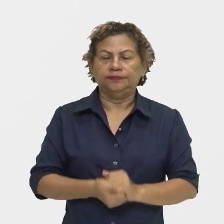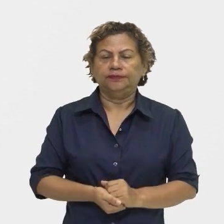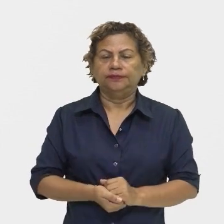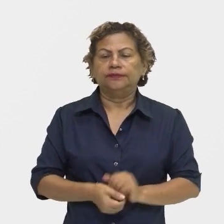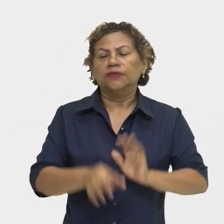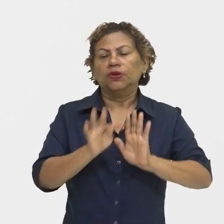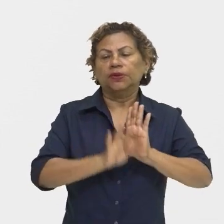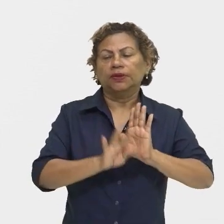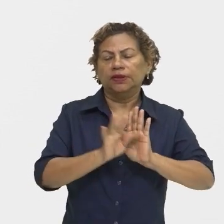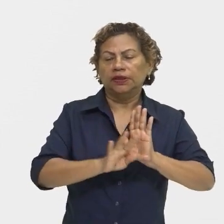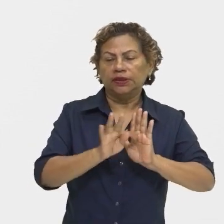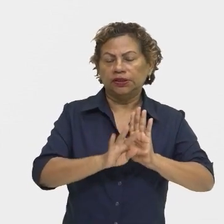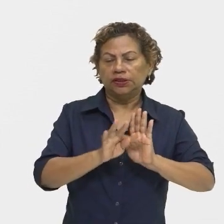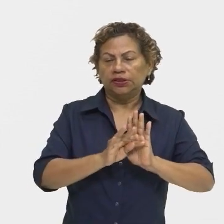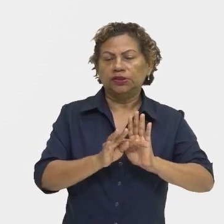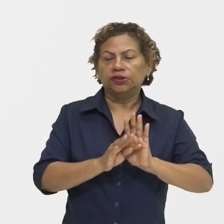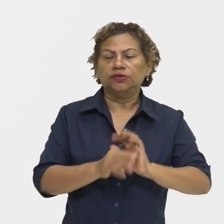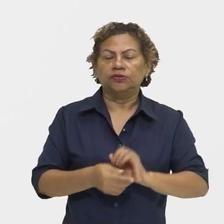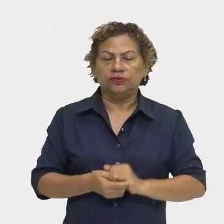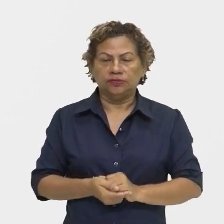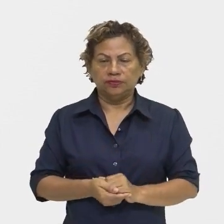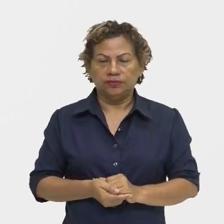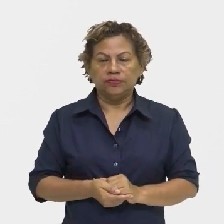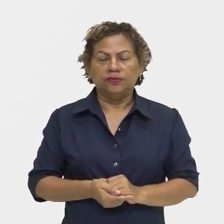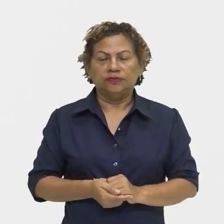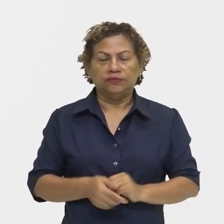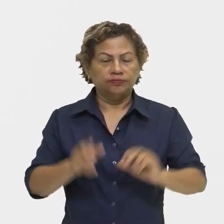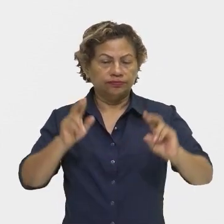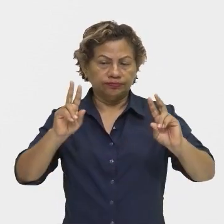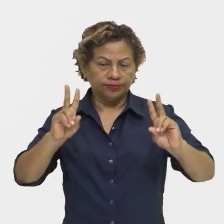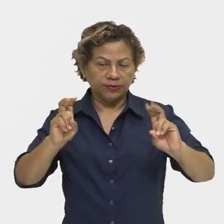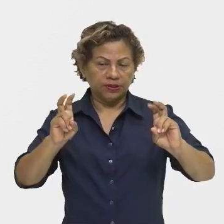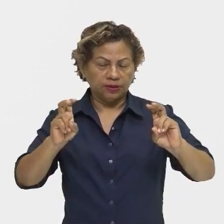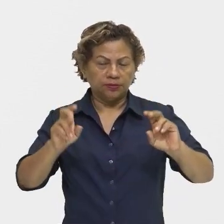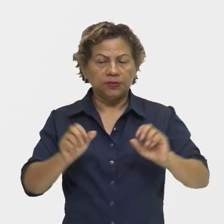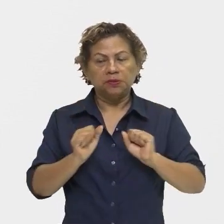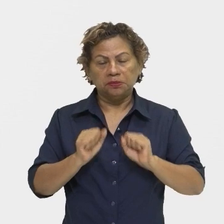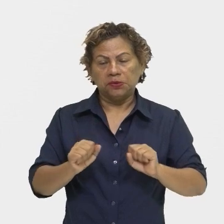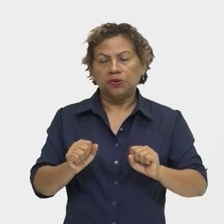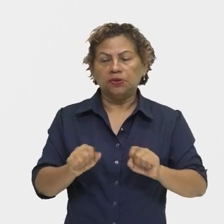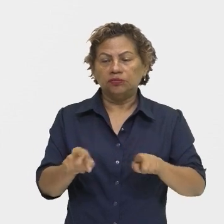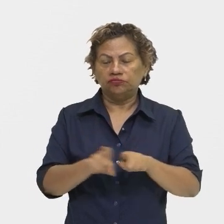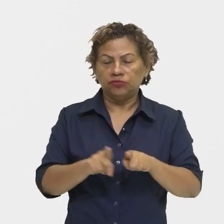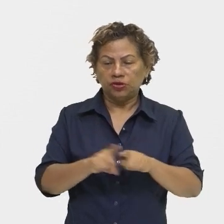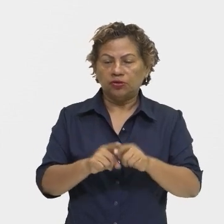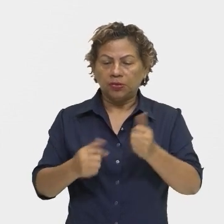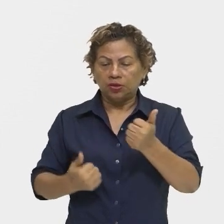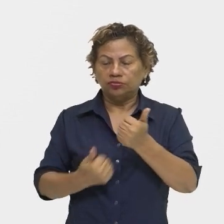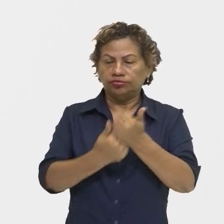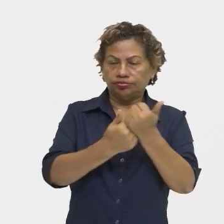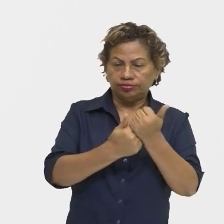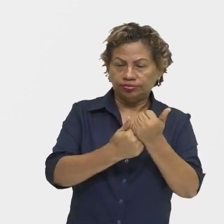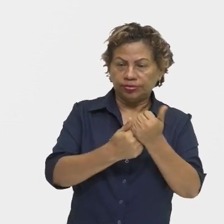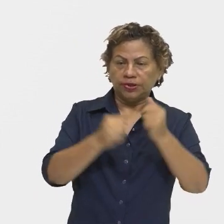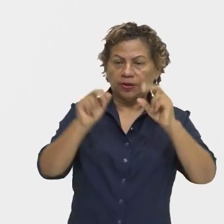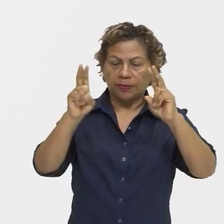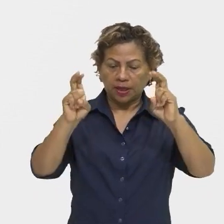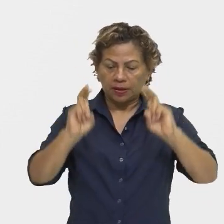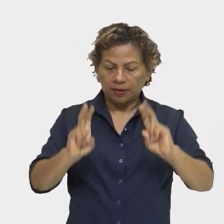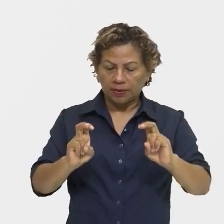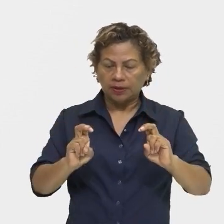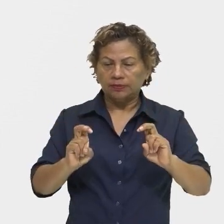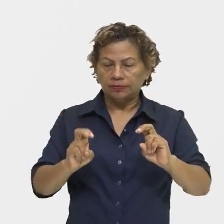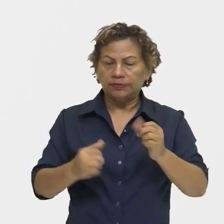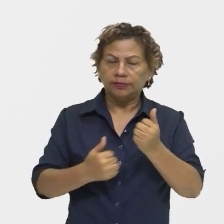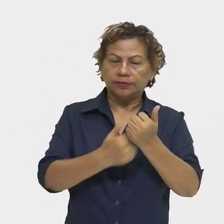Textos com títulos principal e auxiliar, ou seja, vai ter o título. E ele pode ter também um auxiliar, que é justamente que vai dar maiores informações